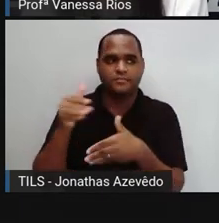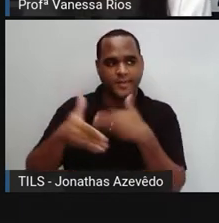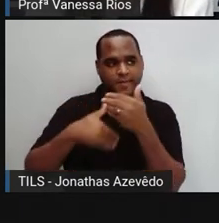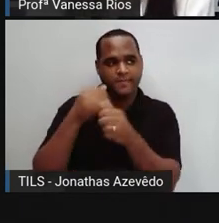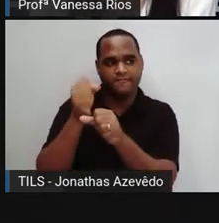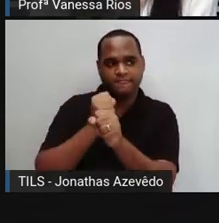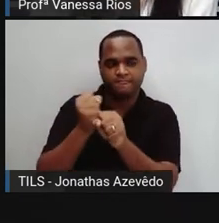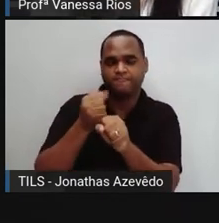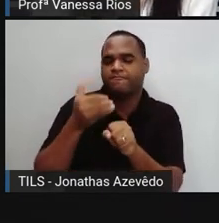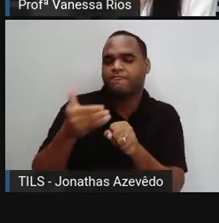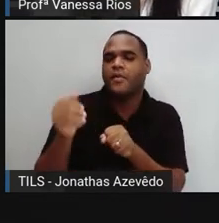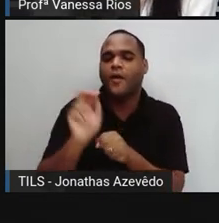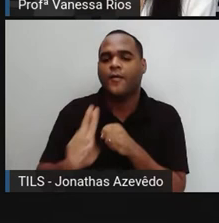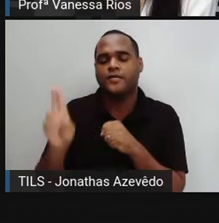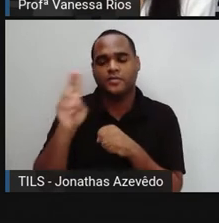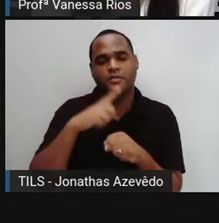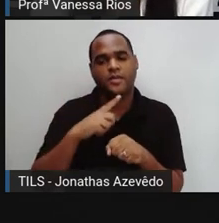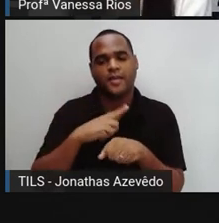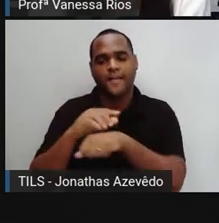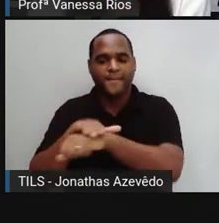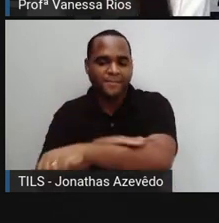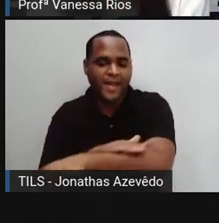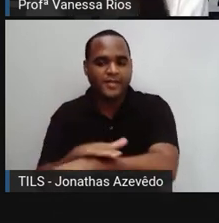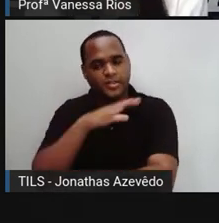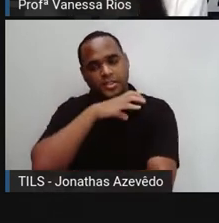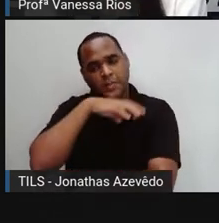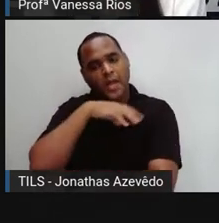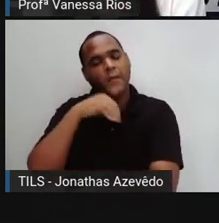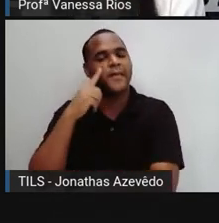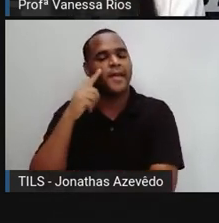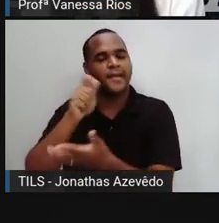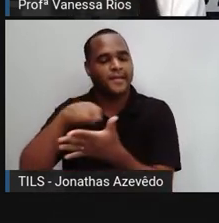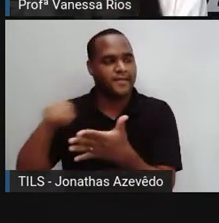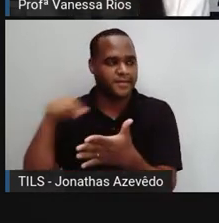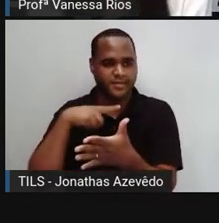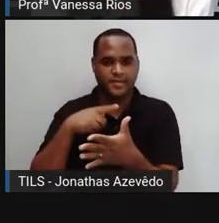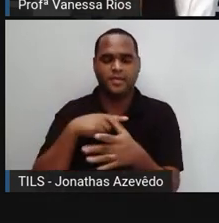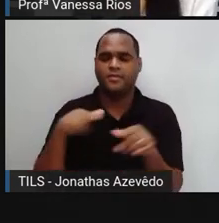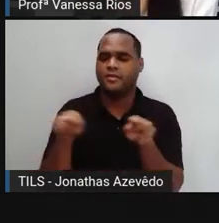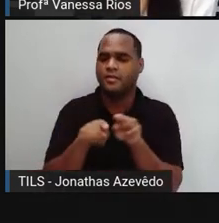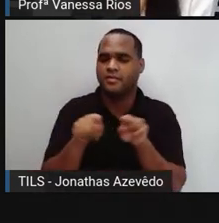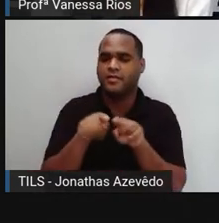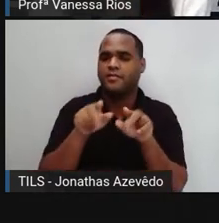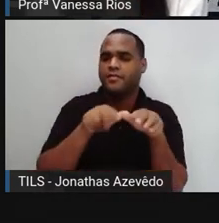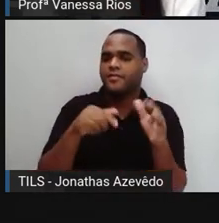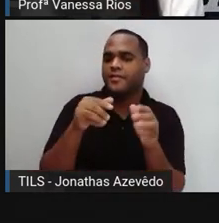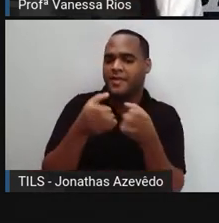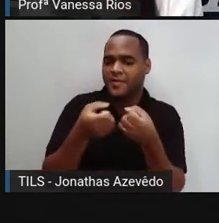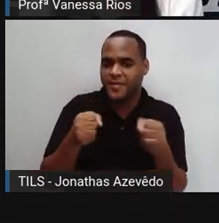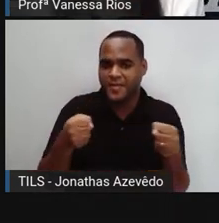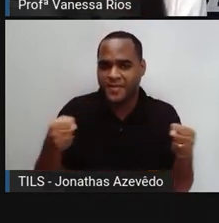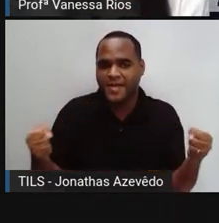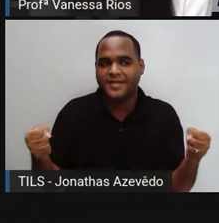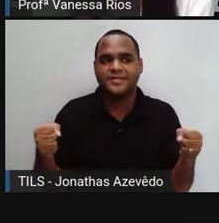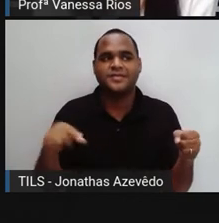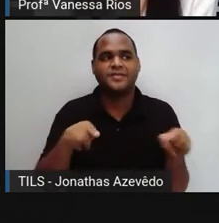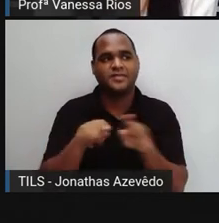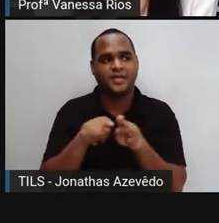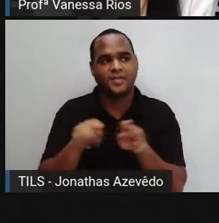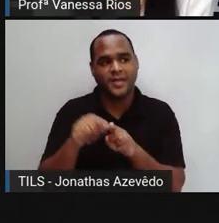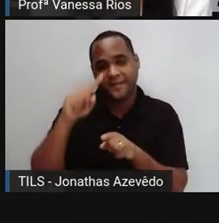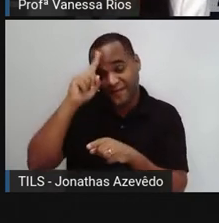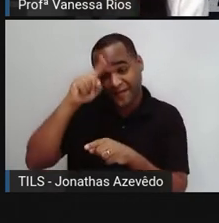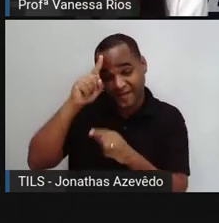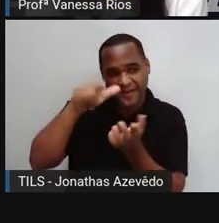Se utilizava, às vezes, pele de animal para se escrever, né? Para produzir os pergaminhos. Vem a invenção do